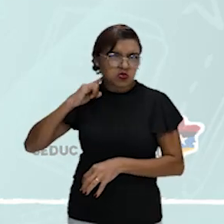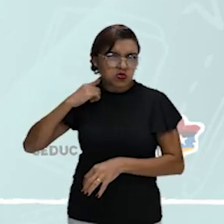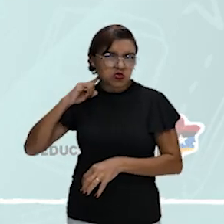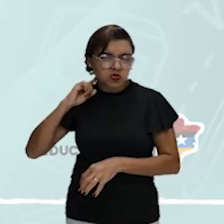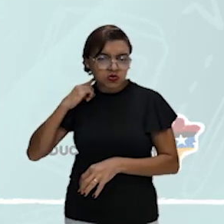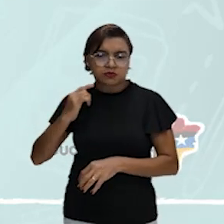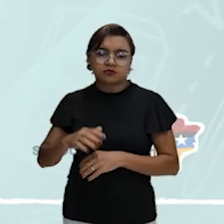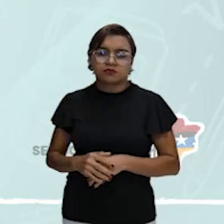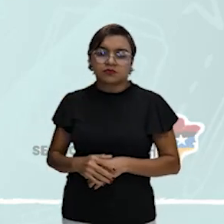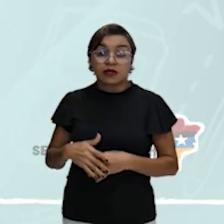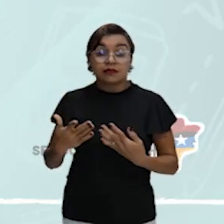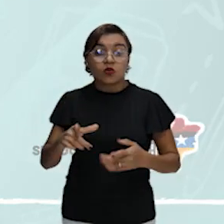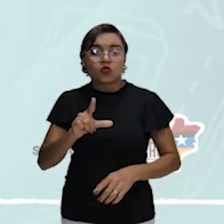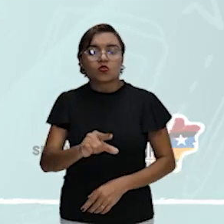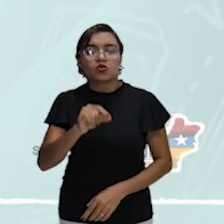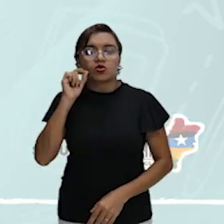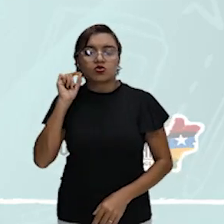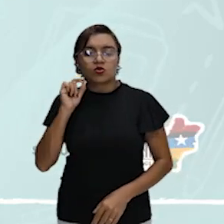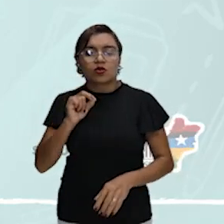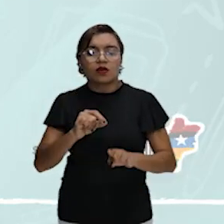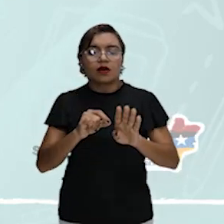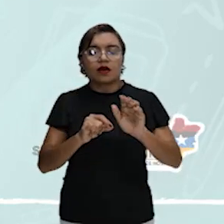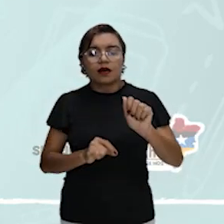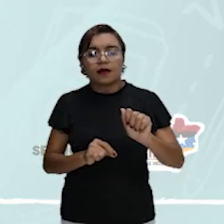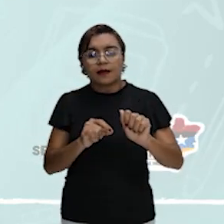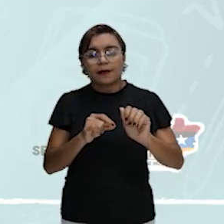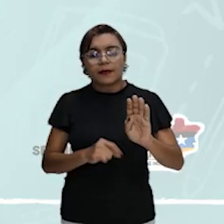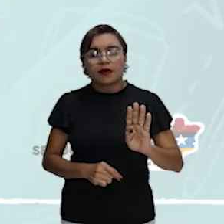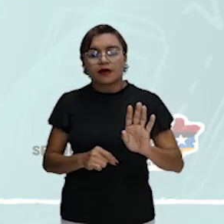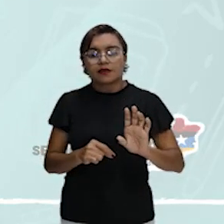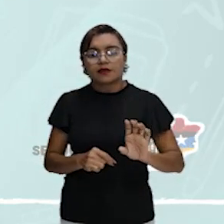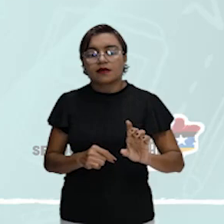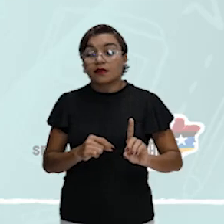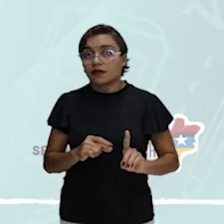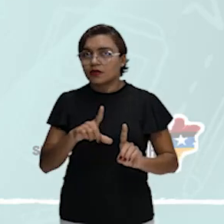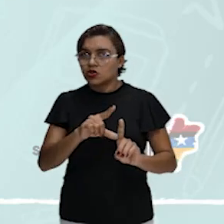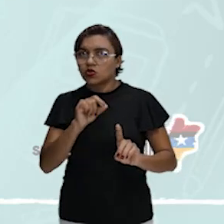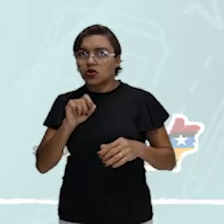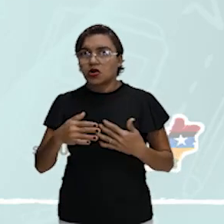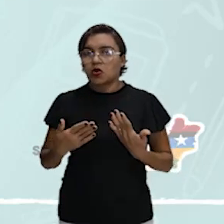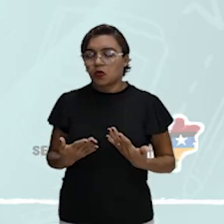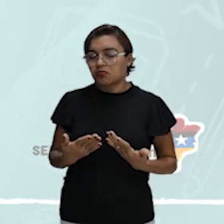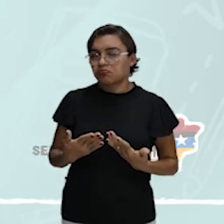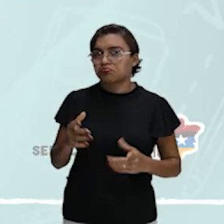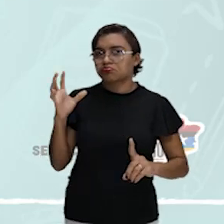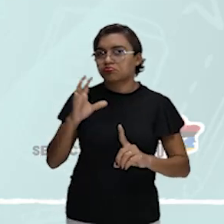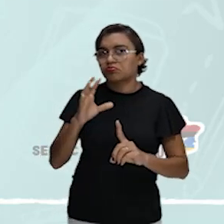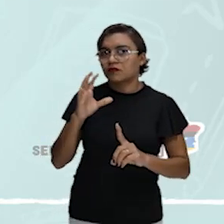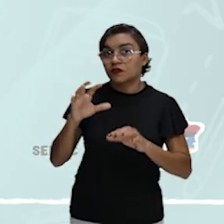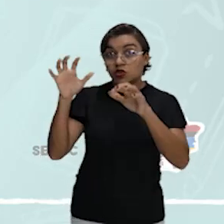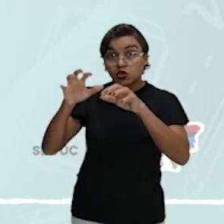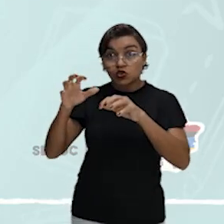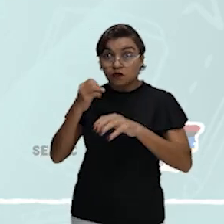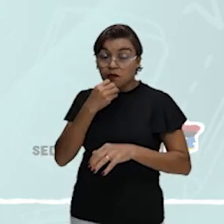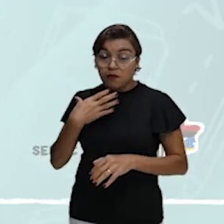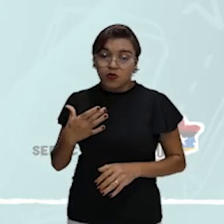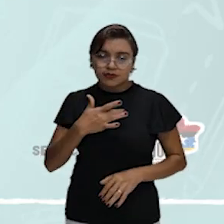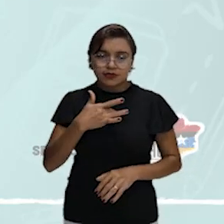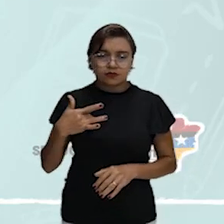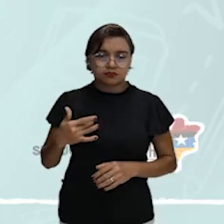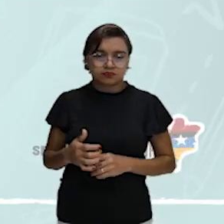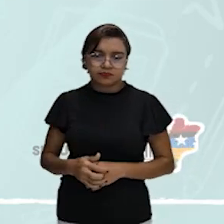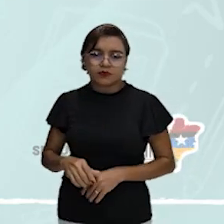Marque assim a opção que traz os compostos que tornam essa chuva nociva à saúde. Ele vai te dar aqui